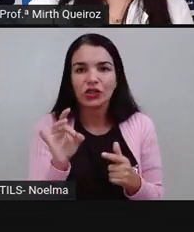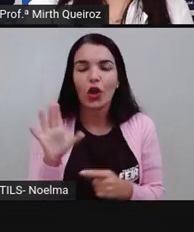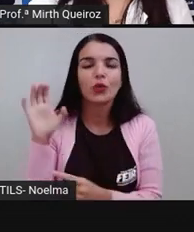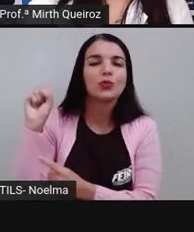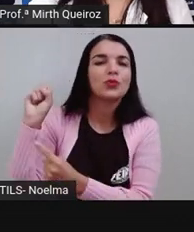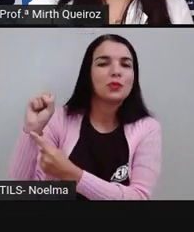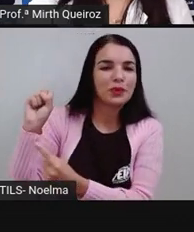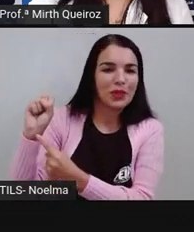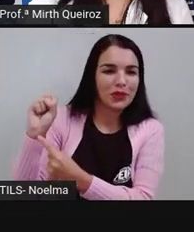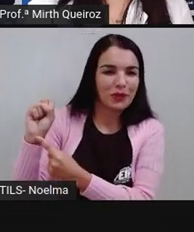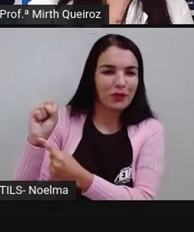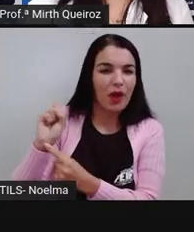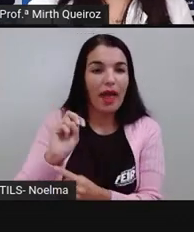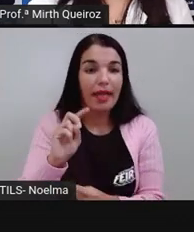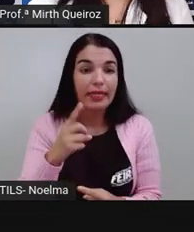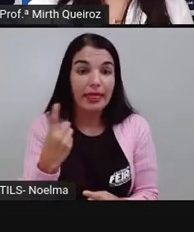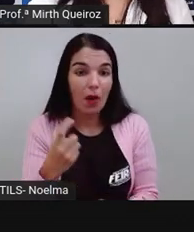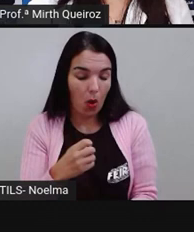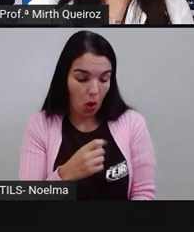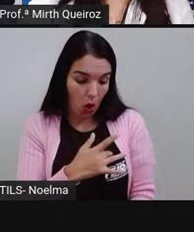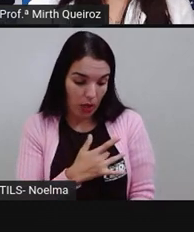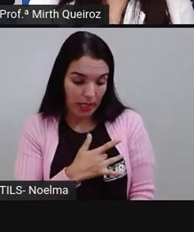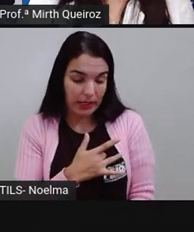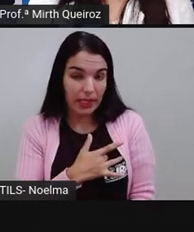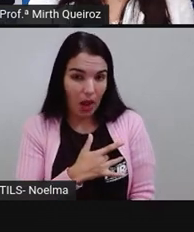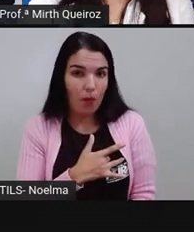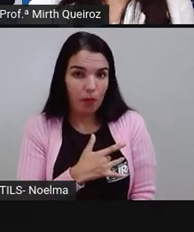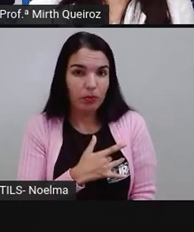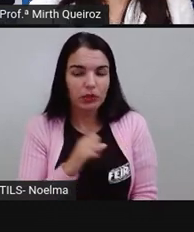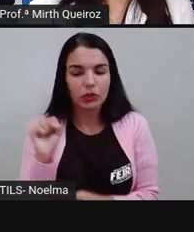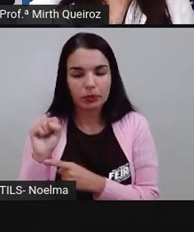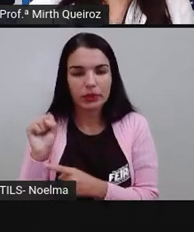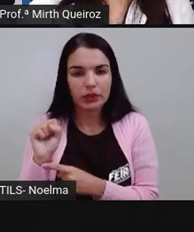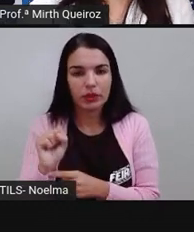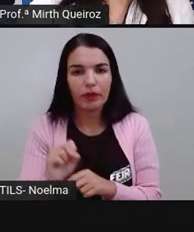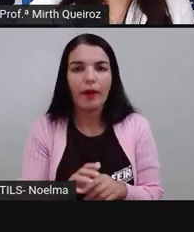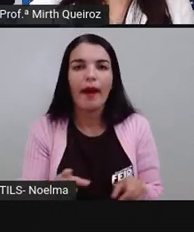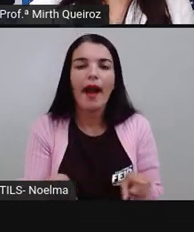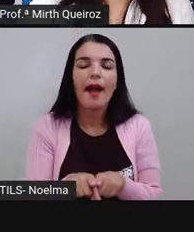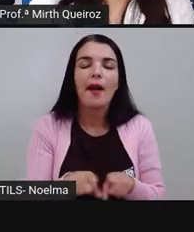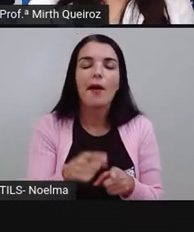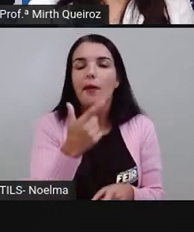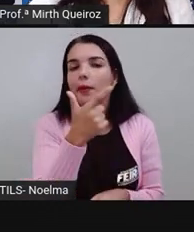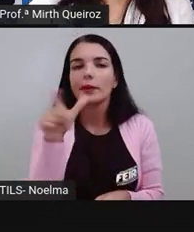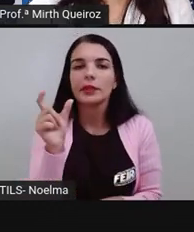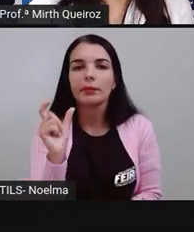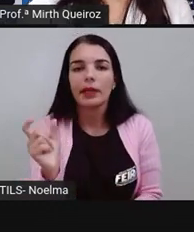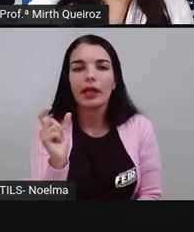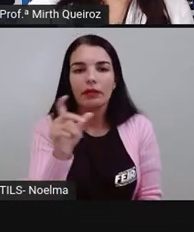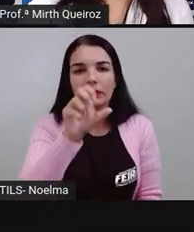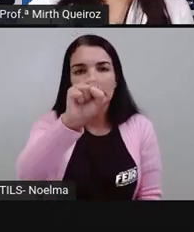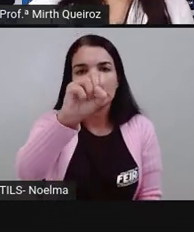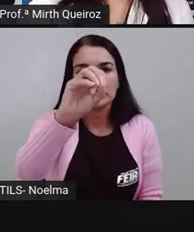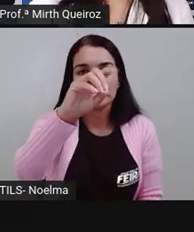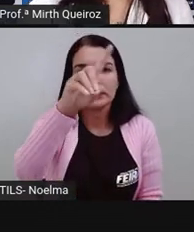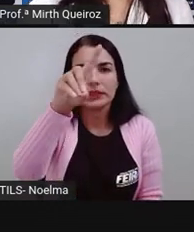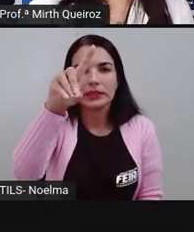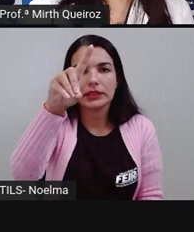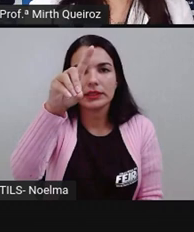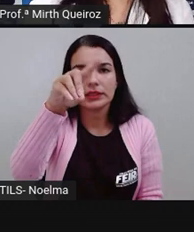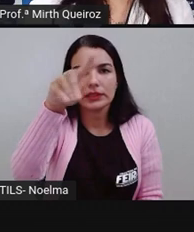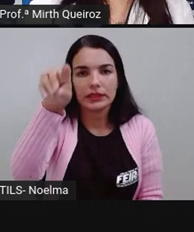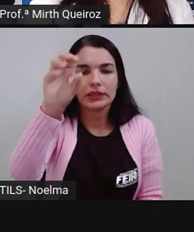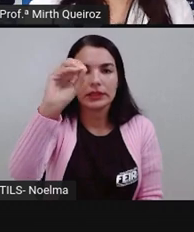substantivo. São, eles são, alguma coisa, eles são. Então, aí,